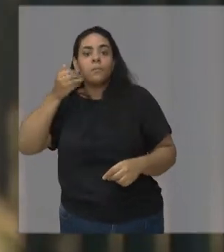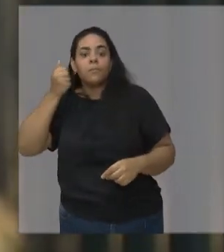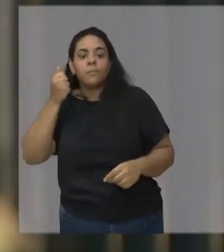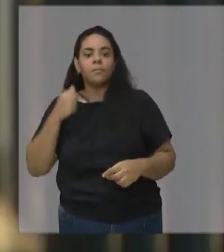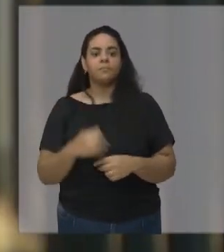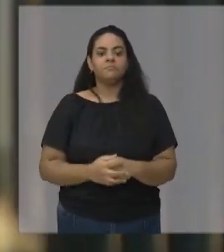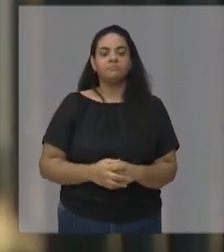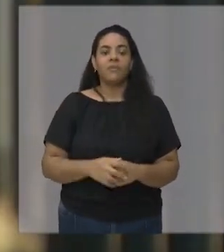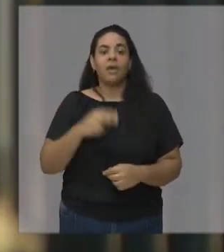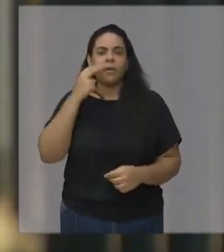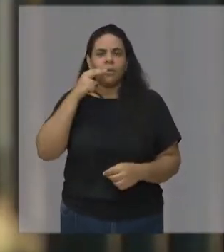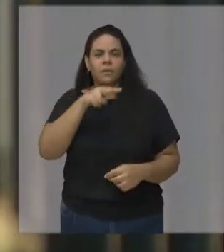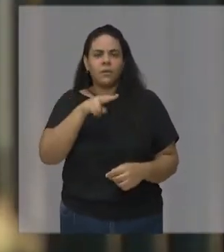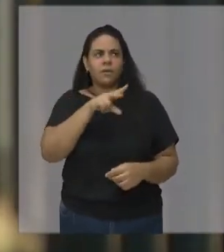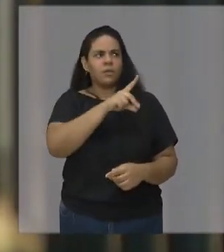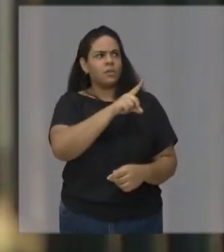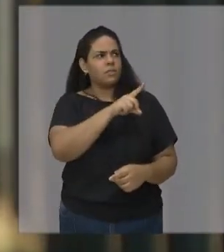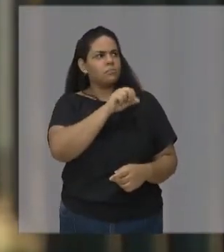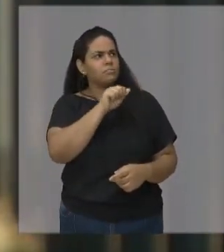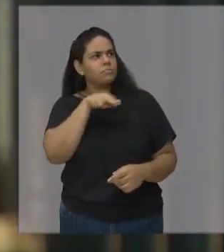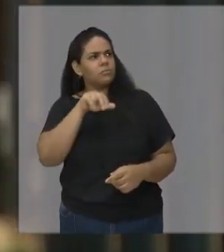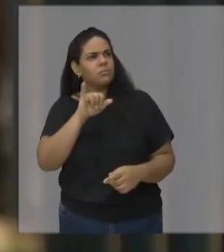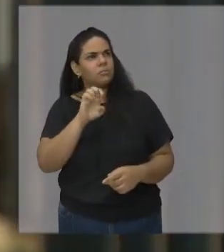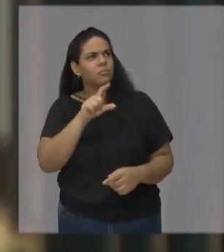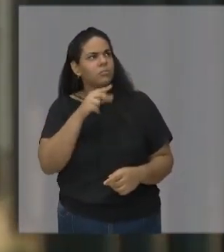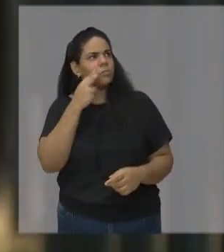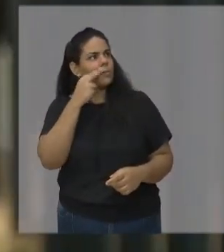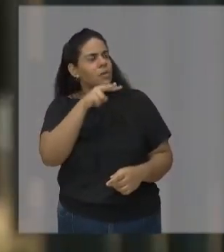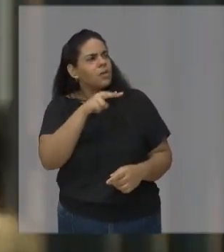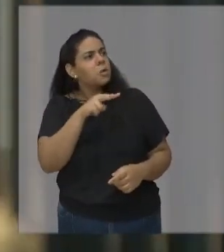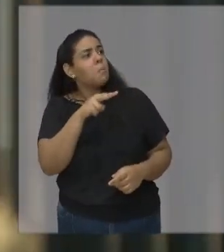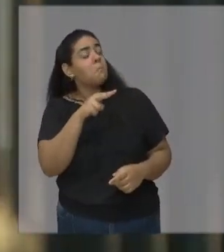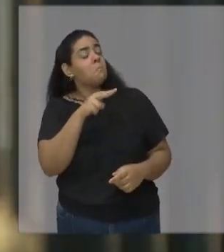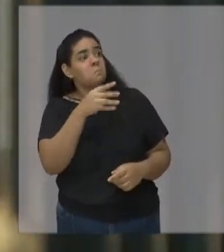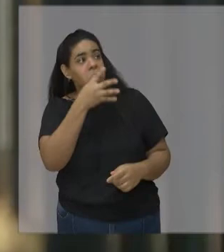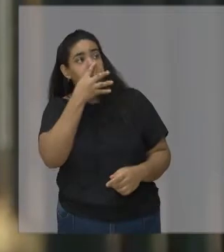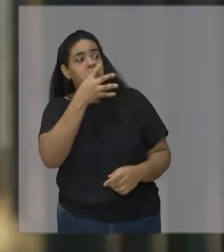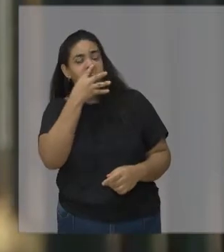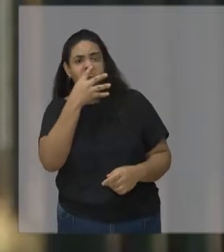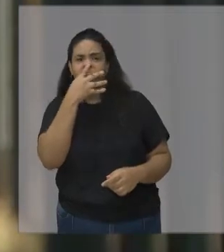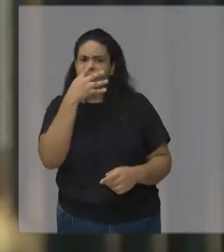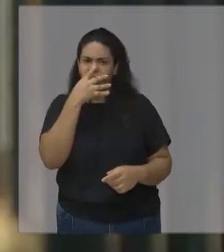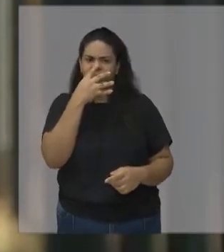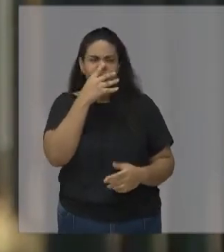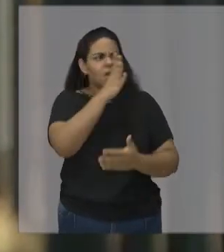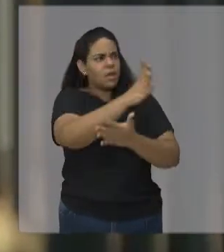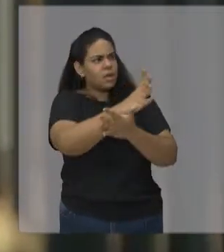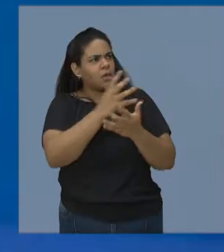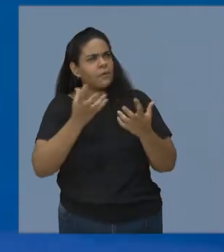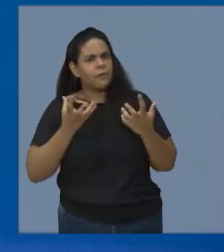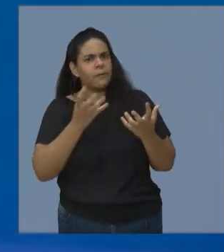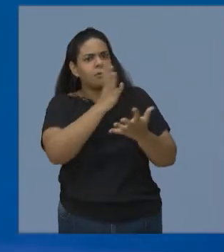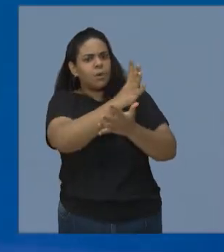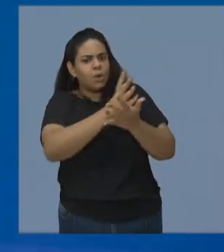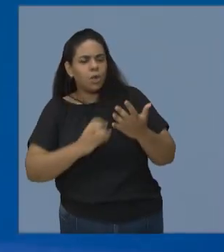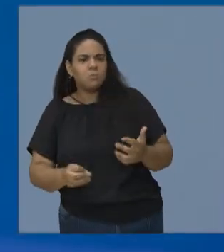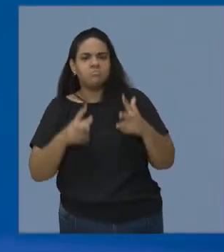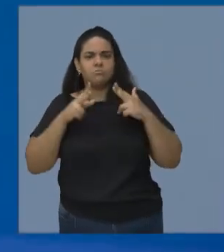2004. Nos tornamos amigos, de profissão, mas, acima de tudo, amigos pessoais.